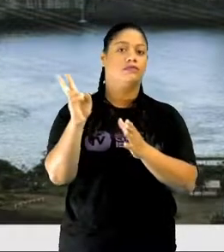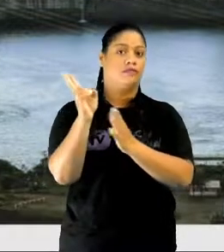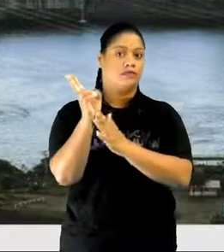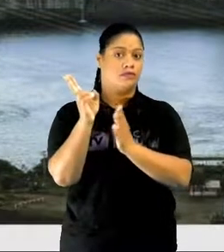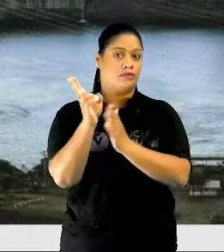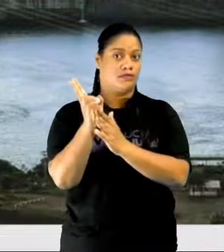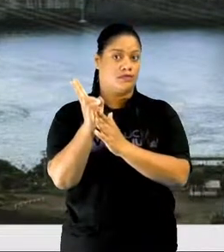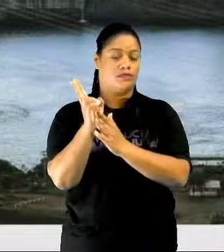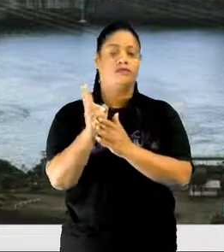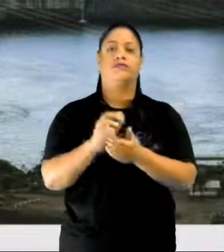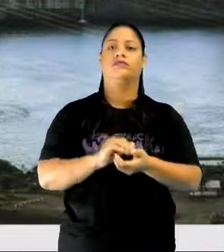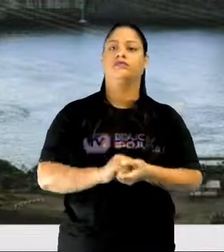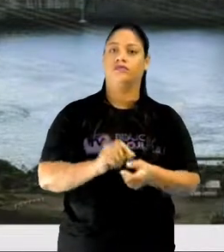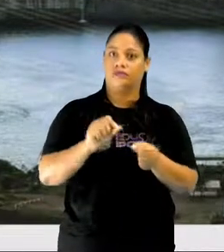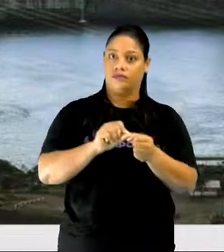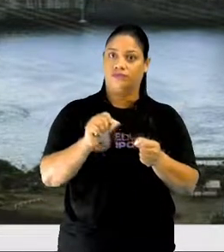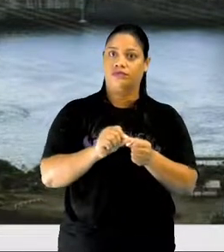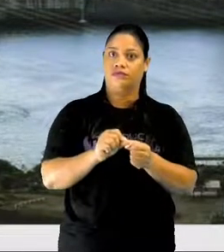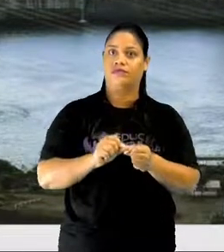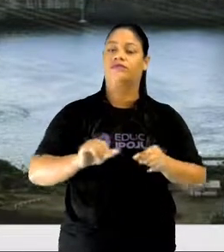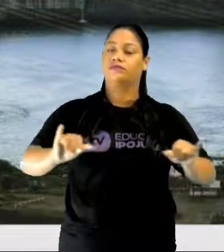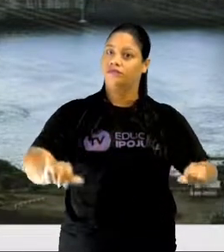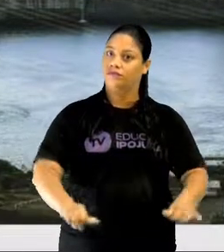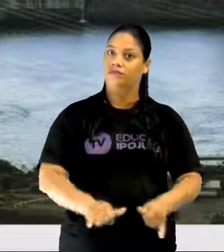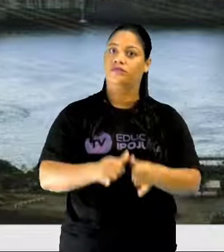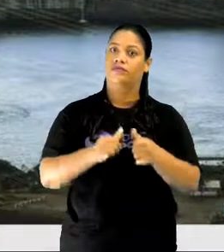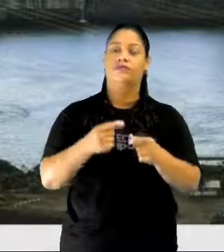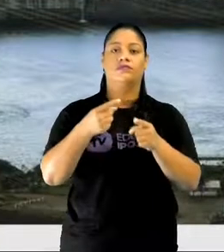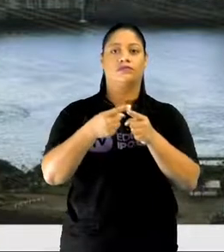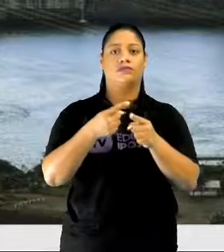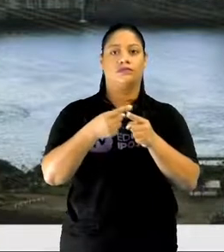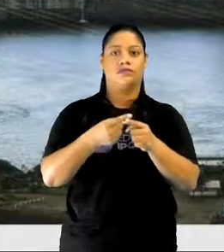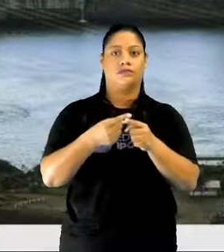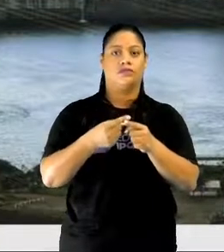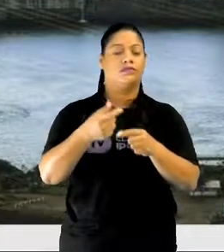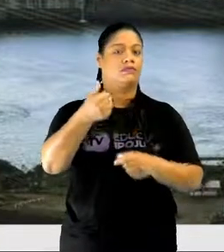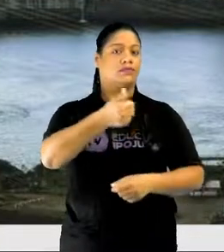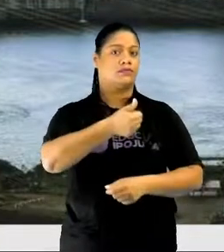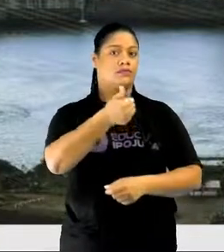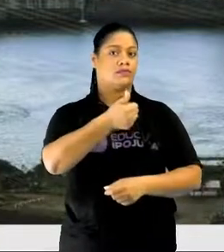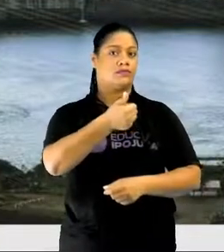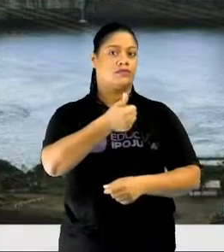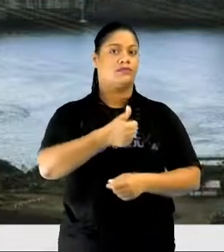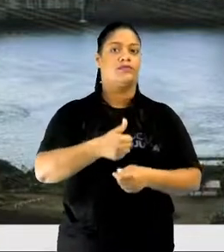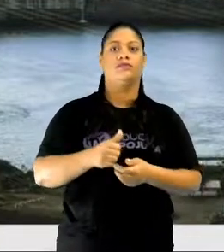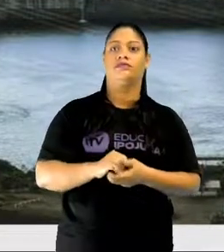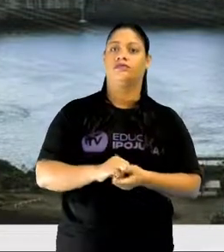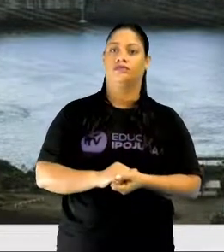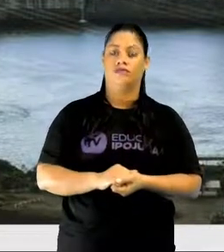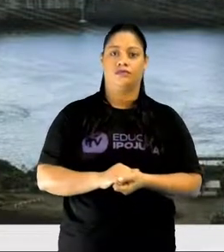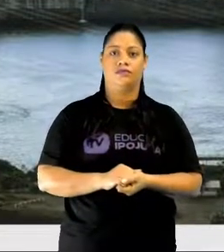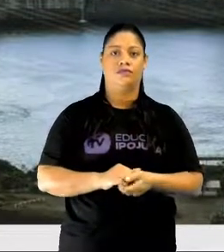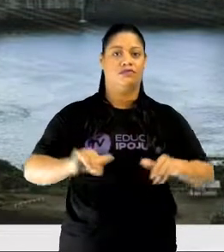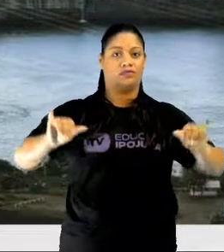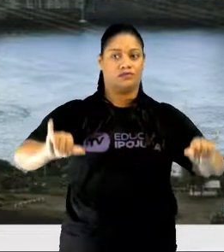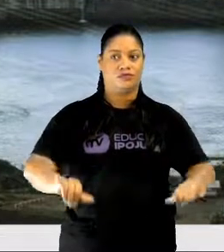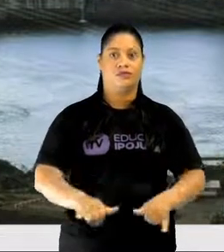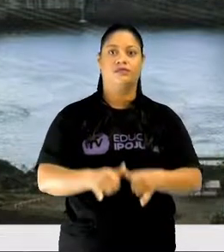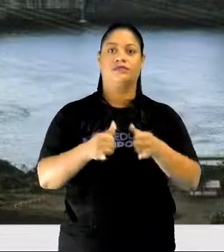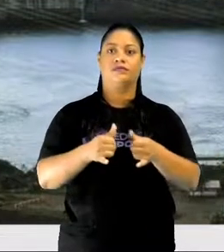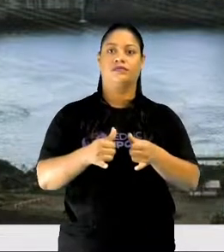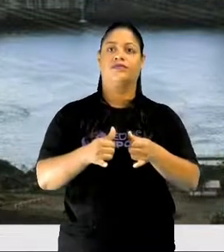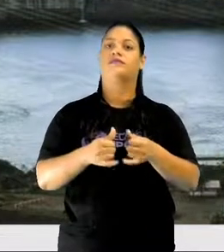por conta da construção dessa usina, porque, primeiro, que usina hidrelétrica, ela